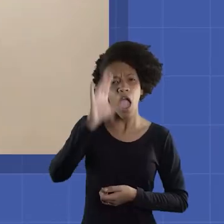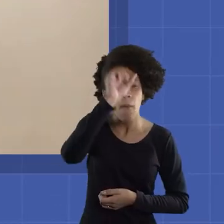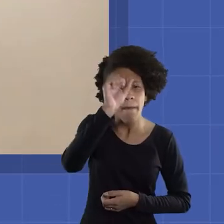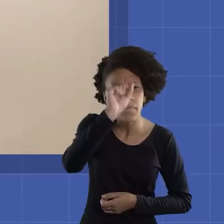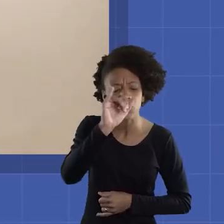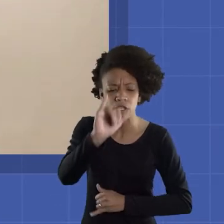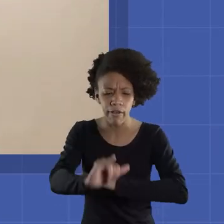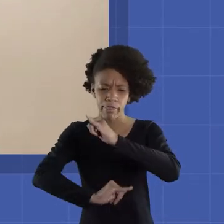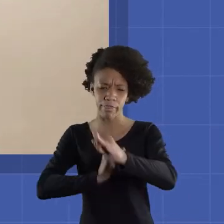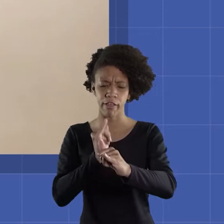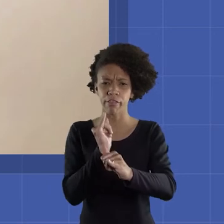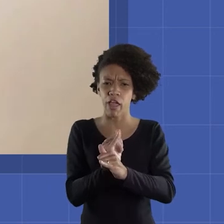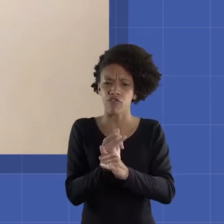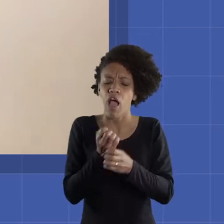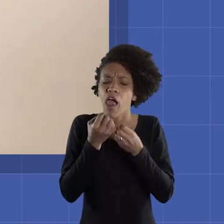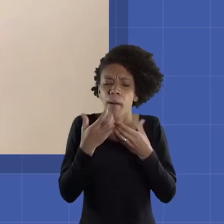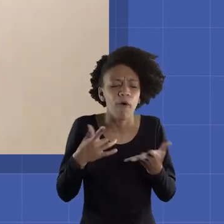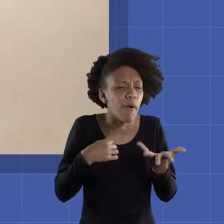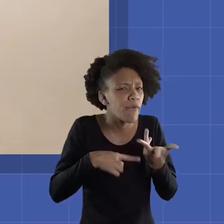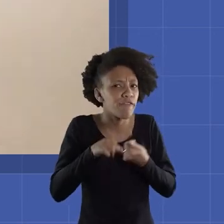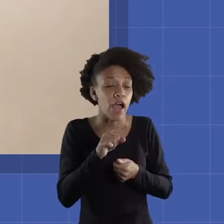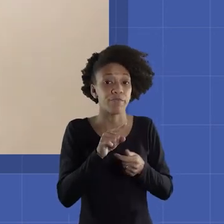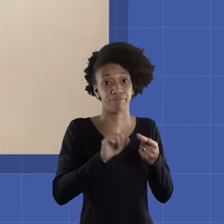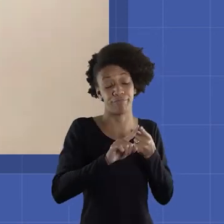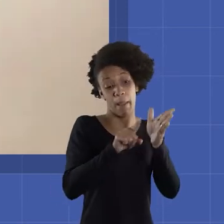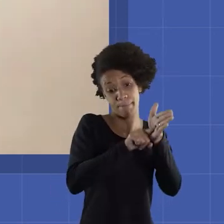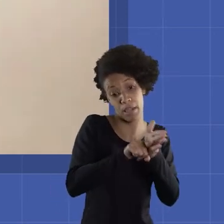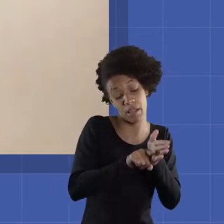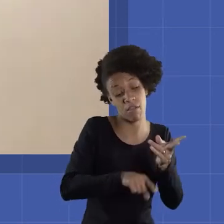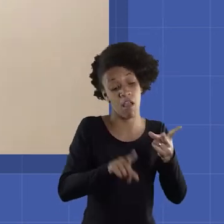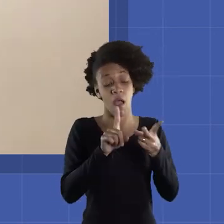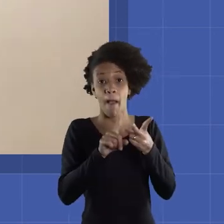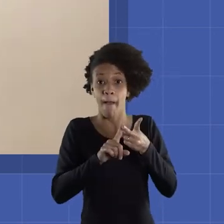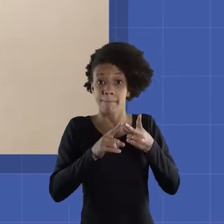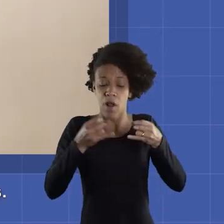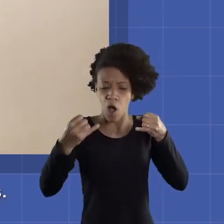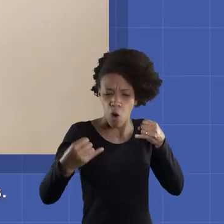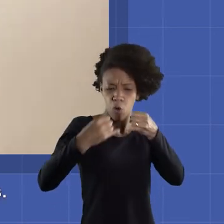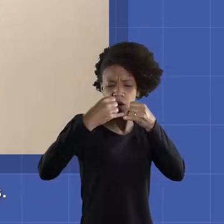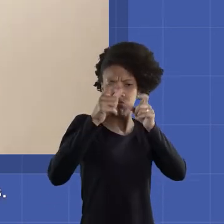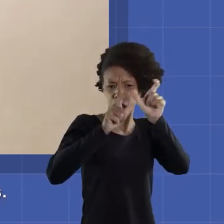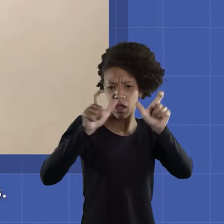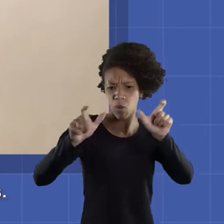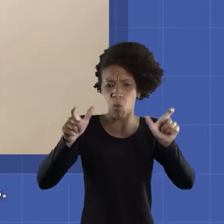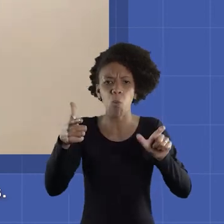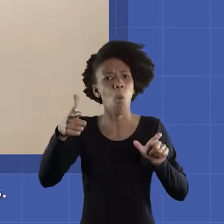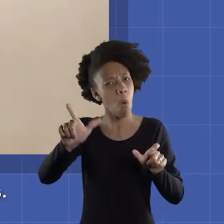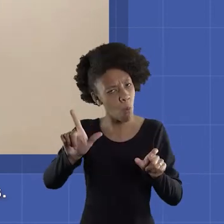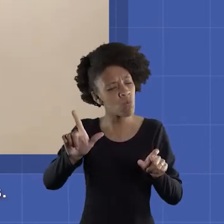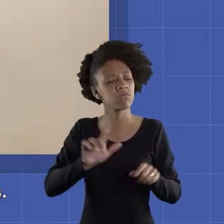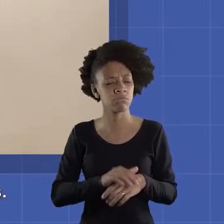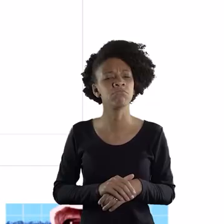Eu aprendi a internet ela útil para várias coisas para pesquisar para nós nos conectarmos com outras